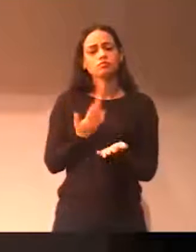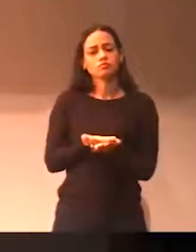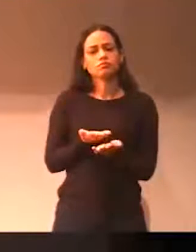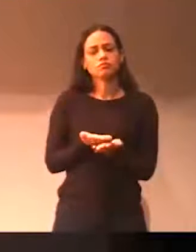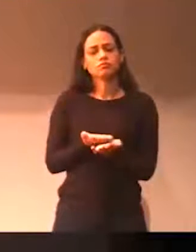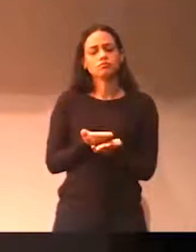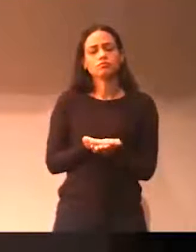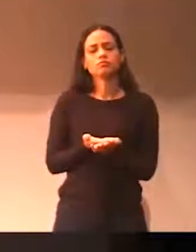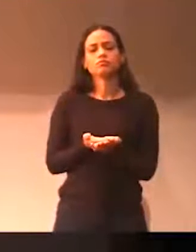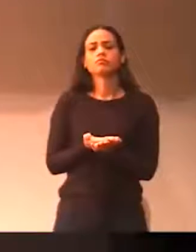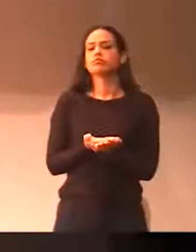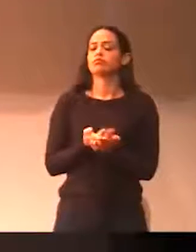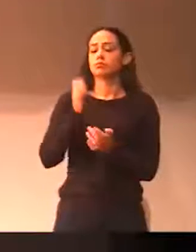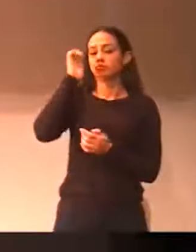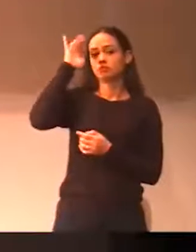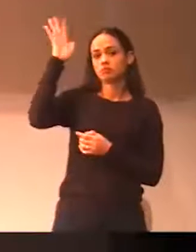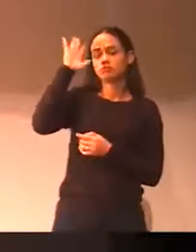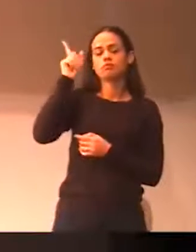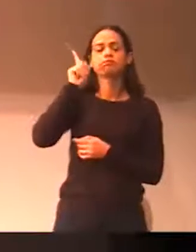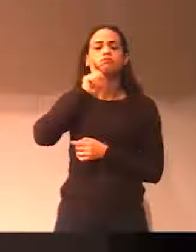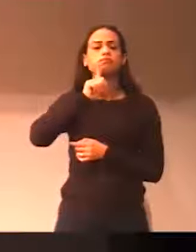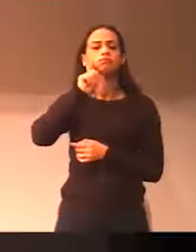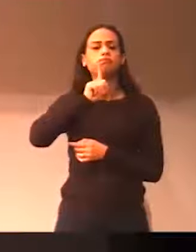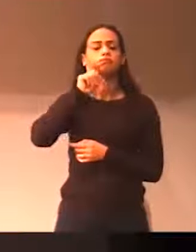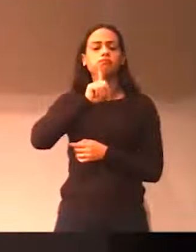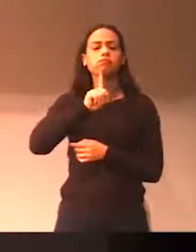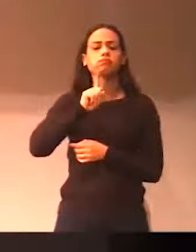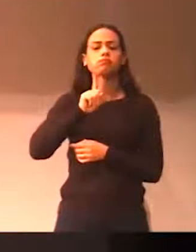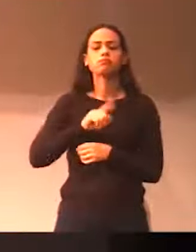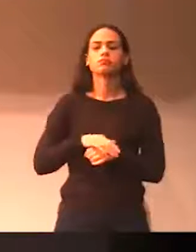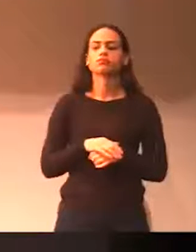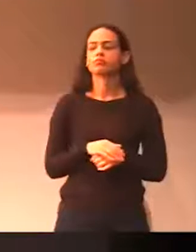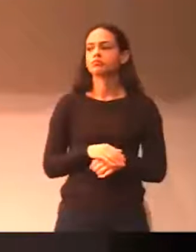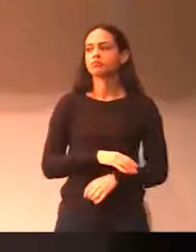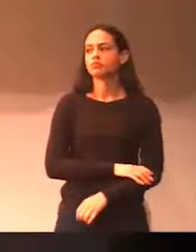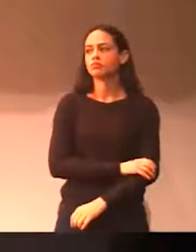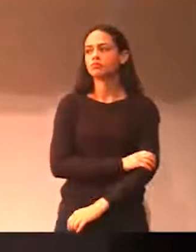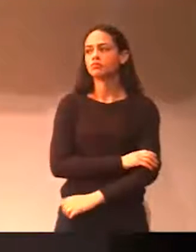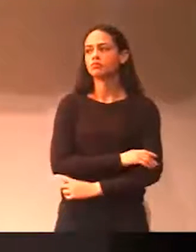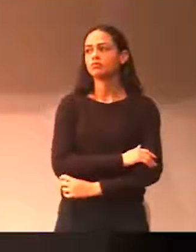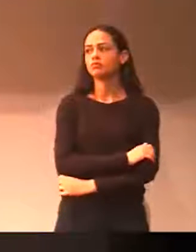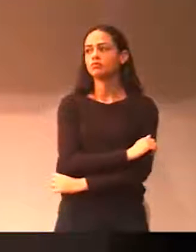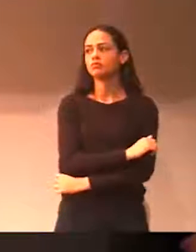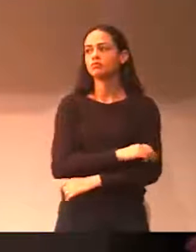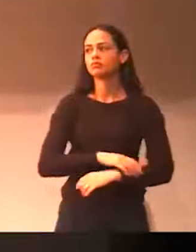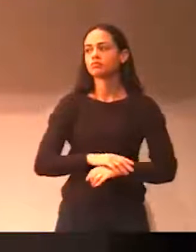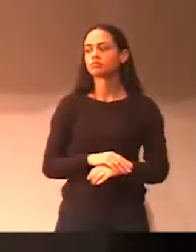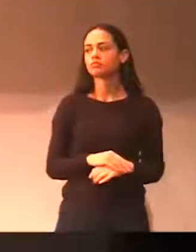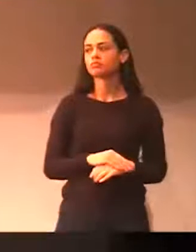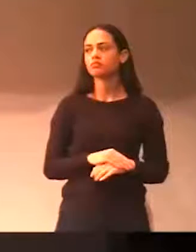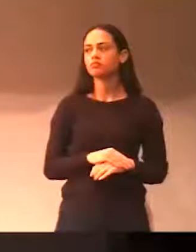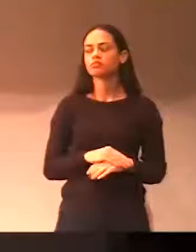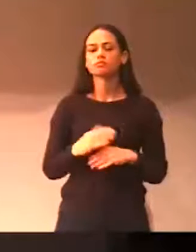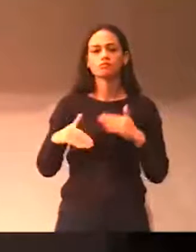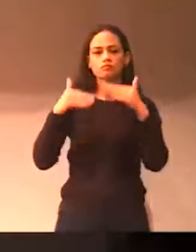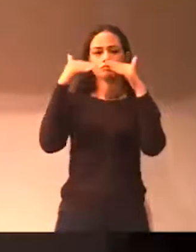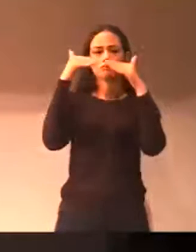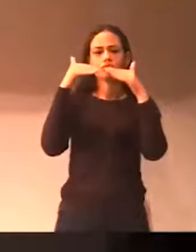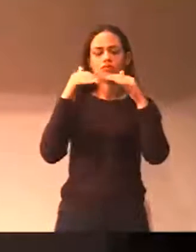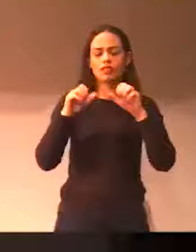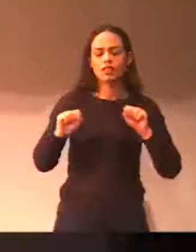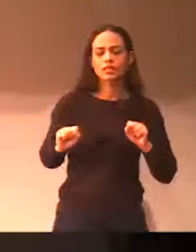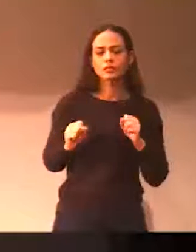teoria americana, que ela está escapando dessa diáspora moderna. O que seria a diáspora moderna? Essa luta